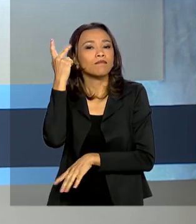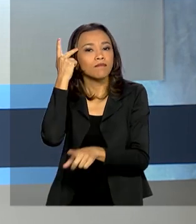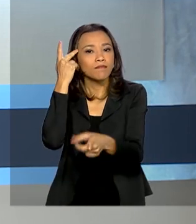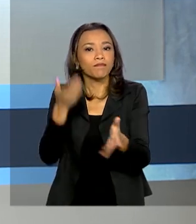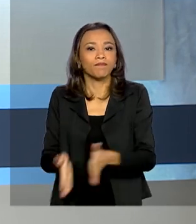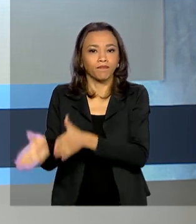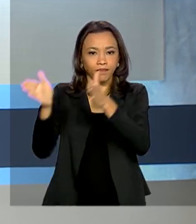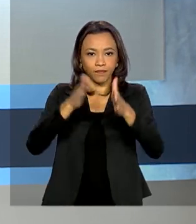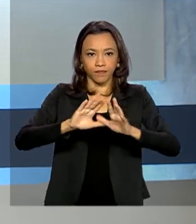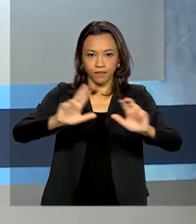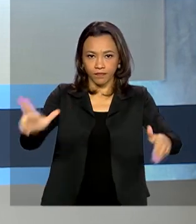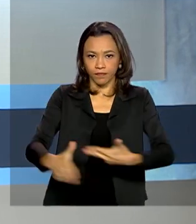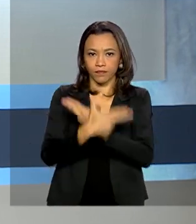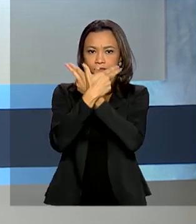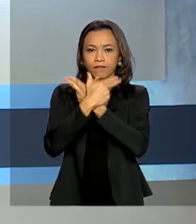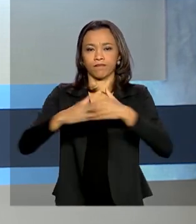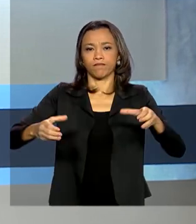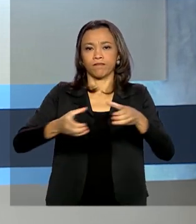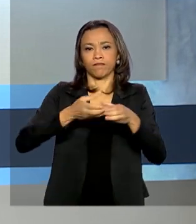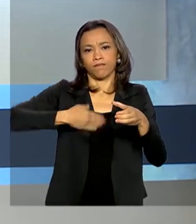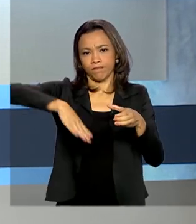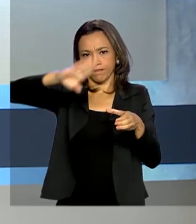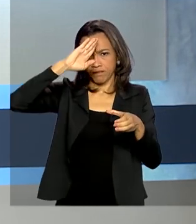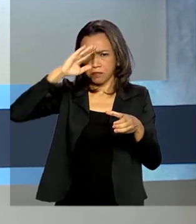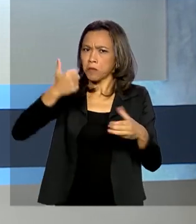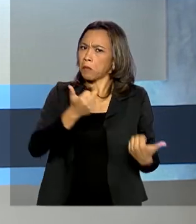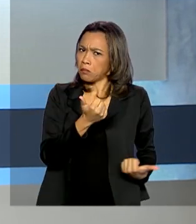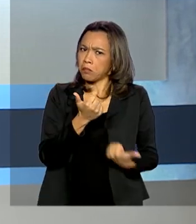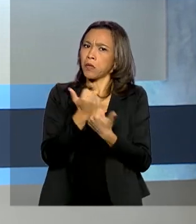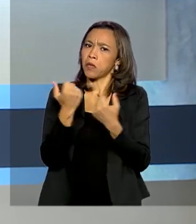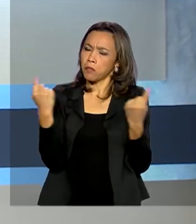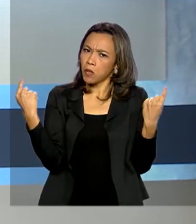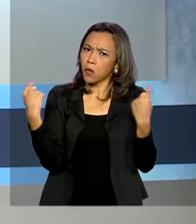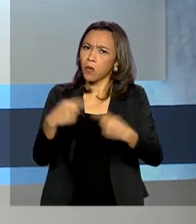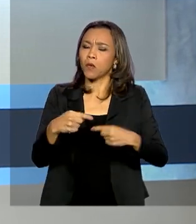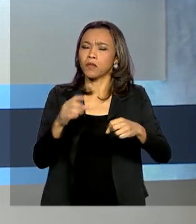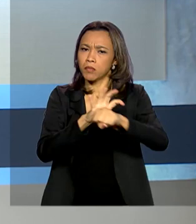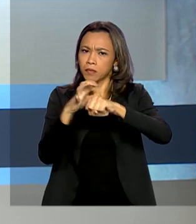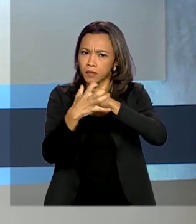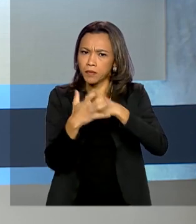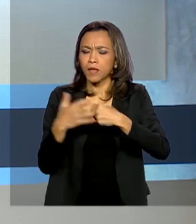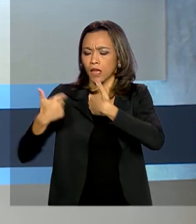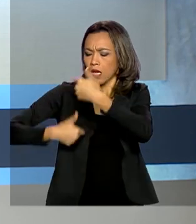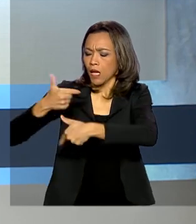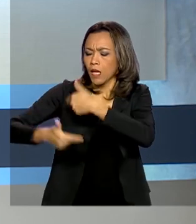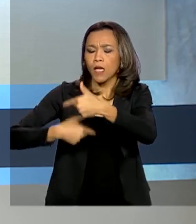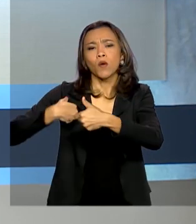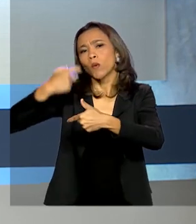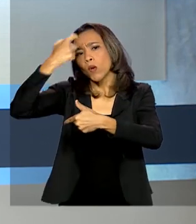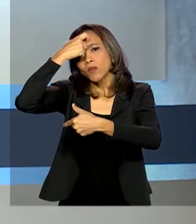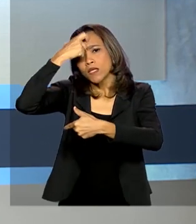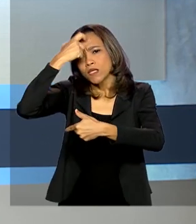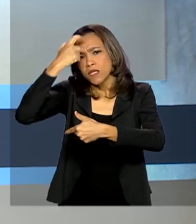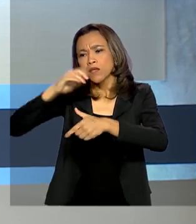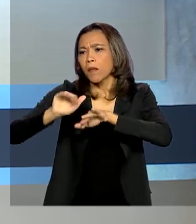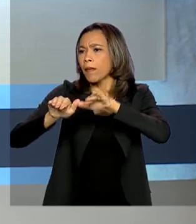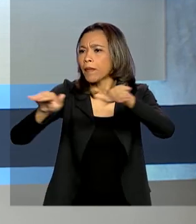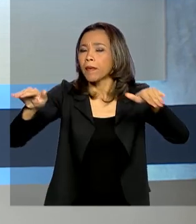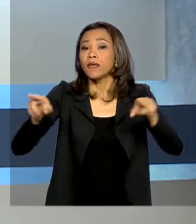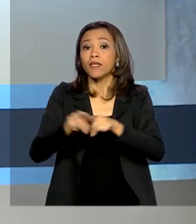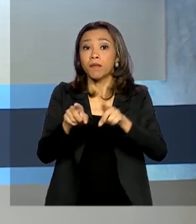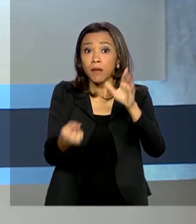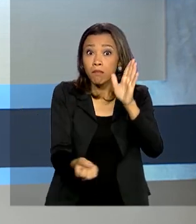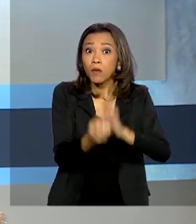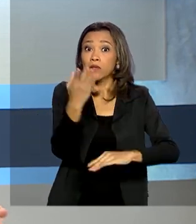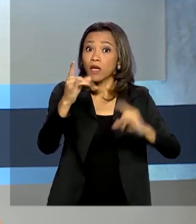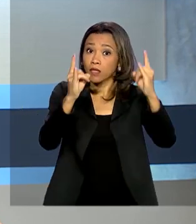As Forças Armadas estão colaborando para combater o coronavírus com ações que vão desde a conscientização à montagem de hospitais